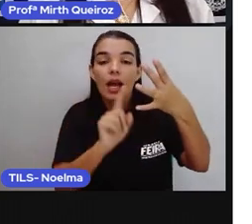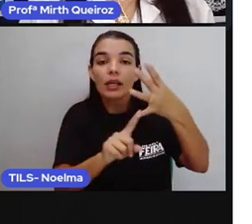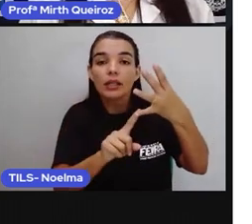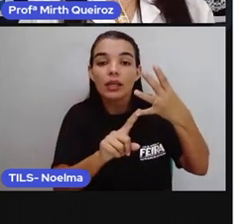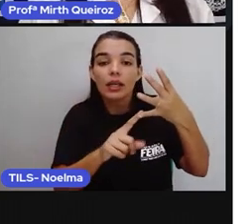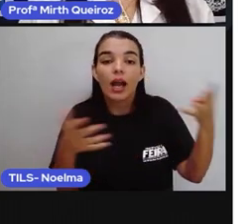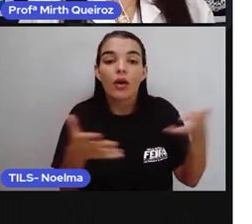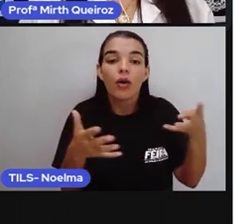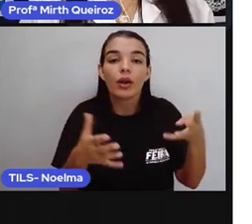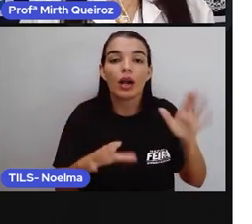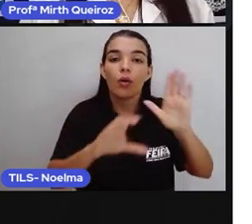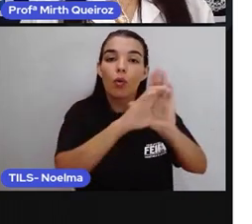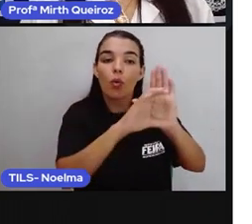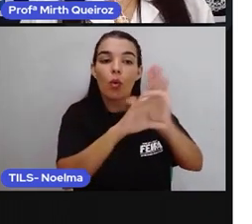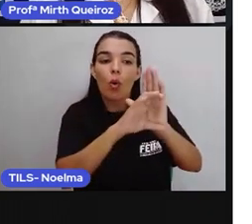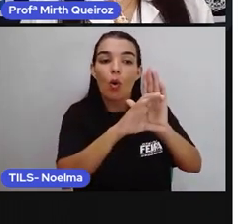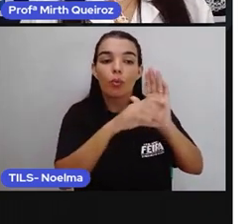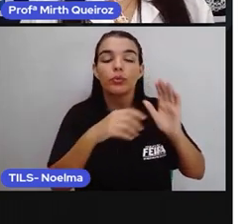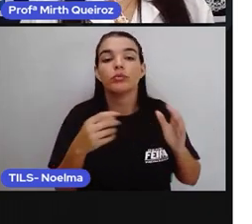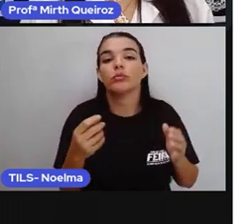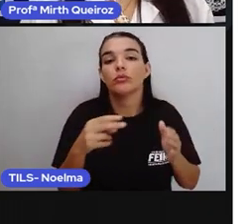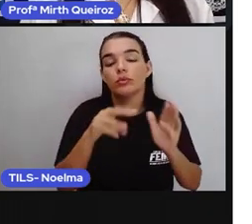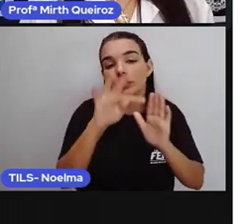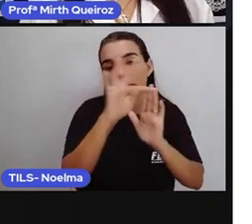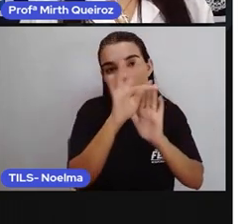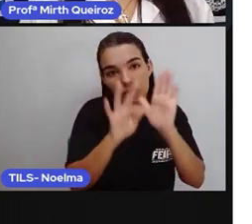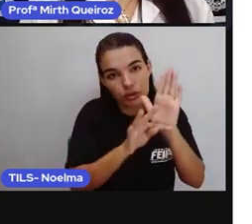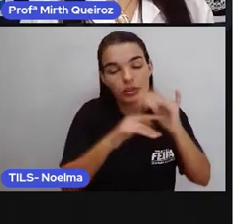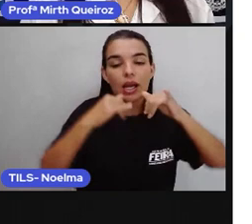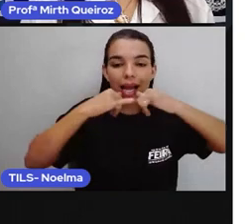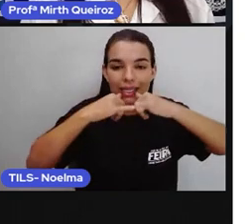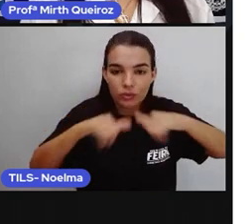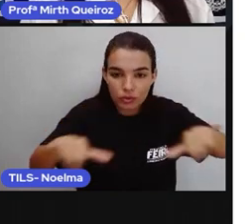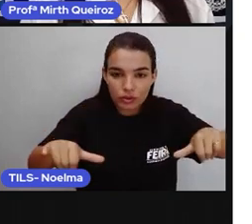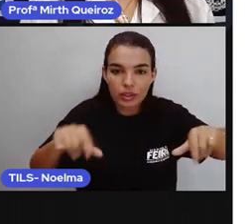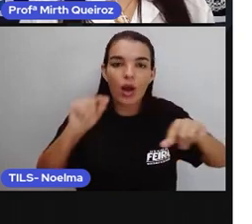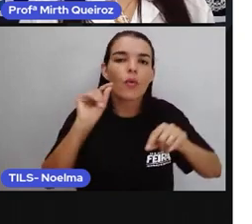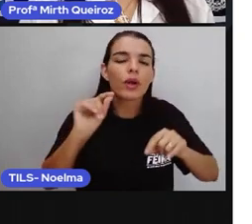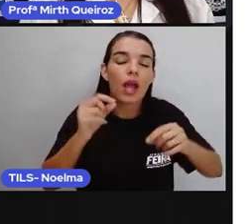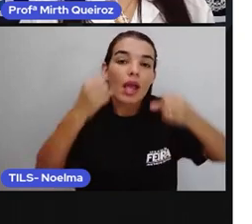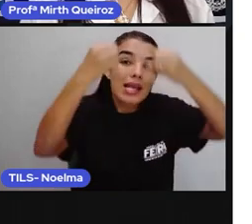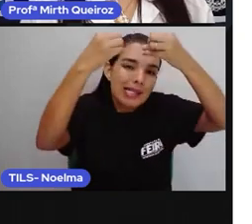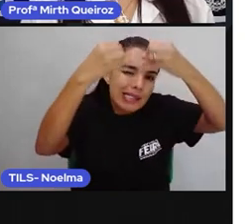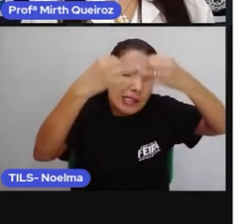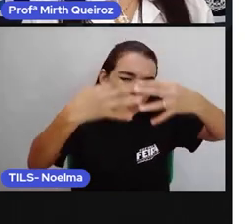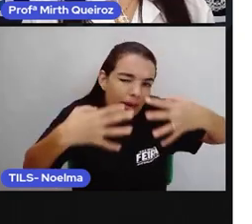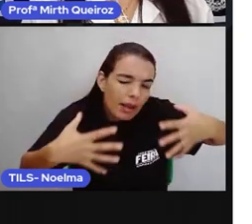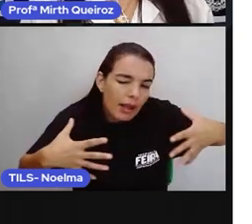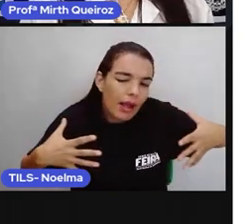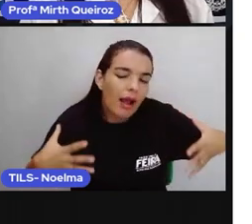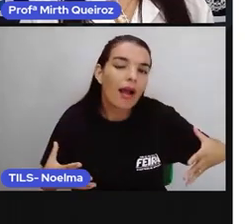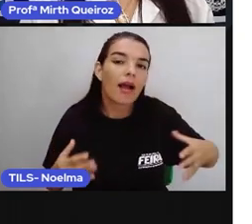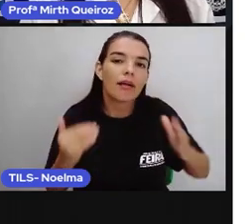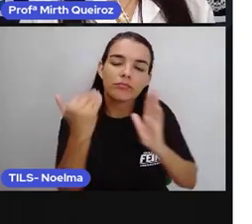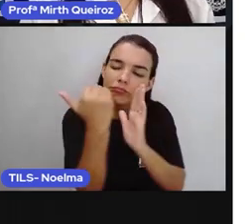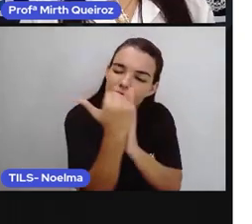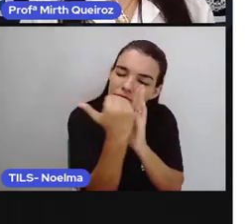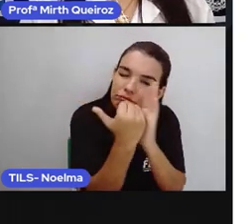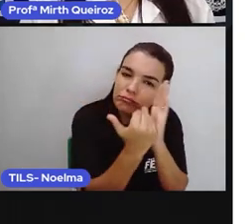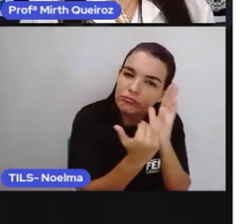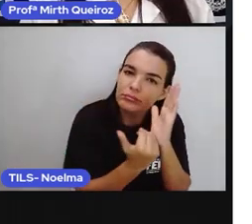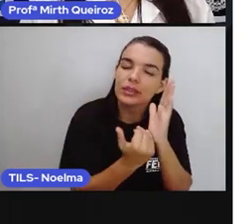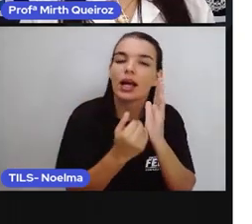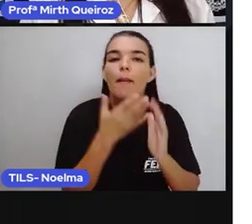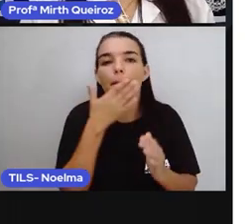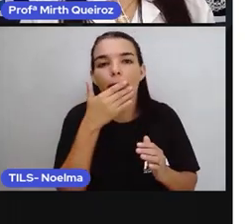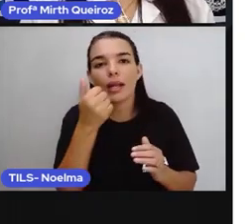relaciona-se à informação propriamente dita, procedendo à exposição de uma forma mais detalhada no que